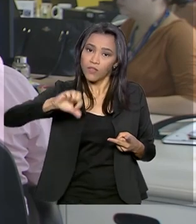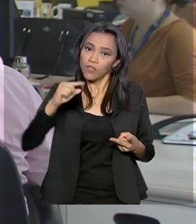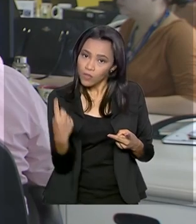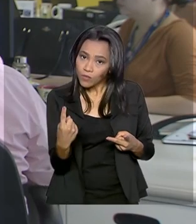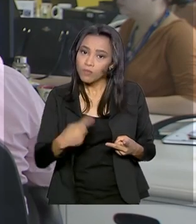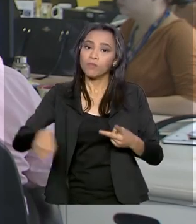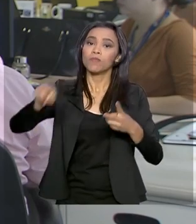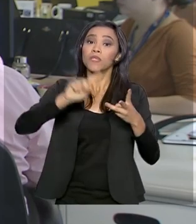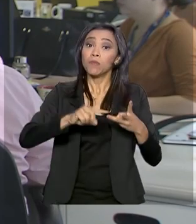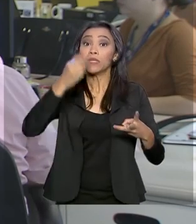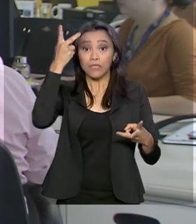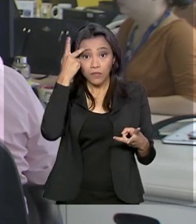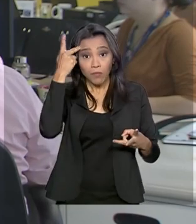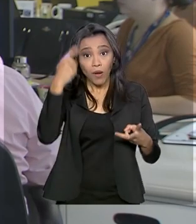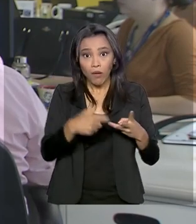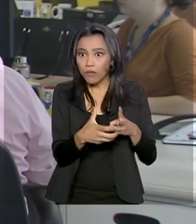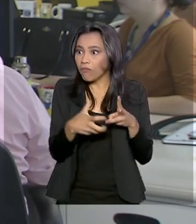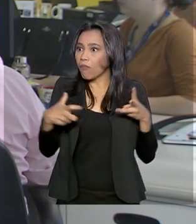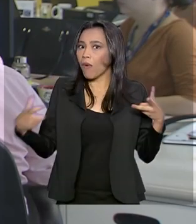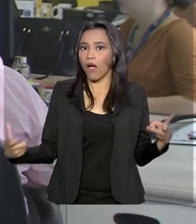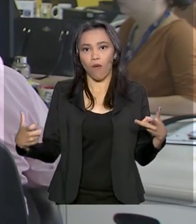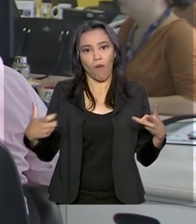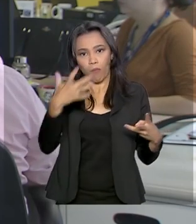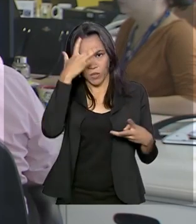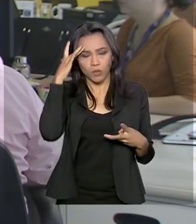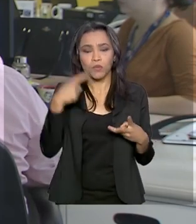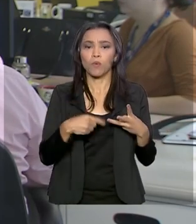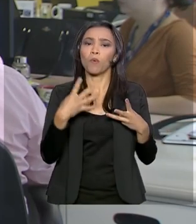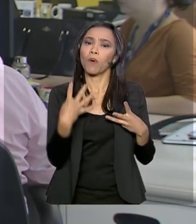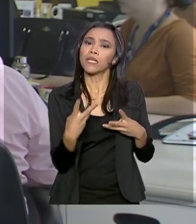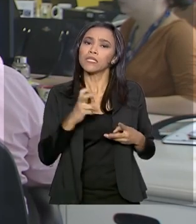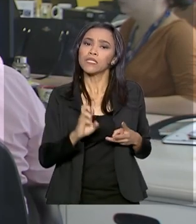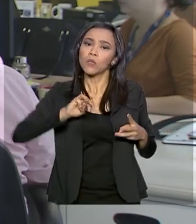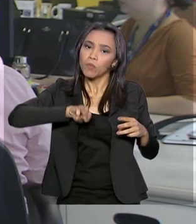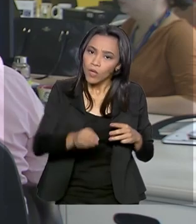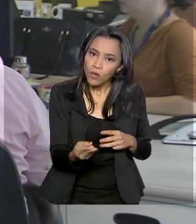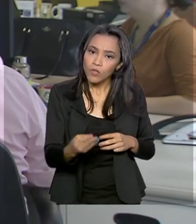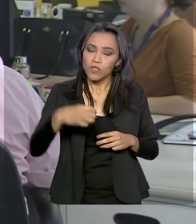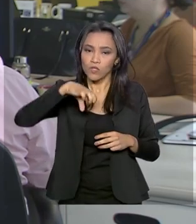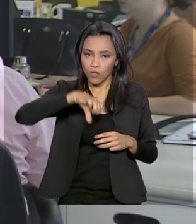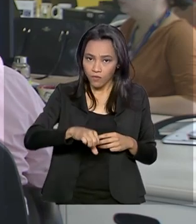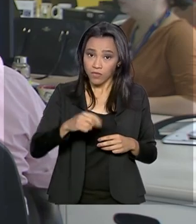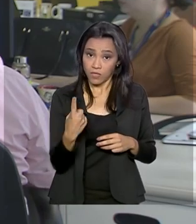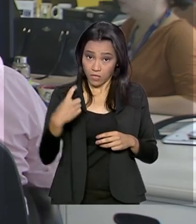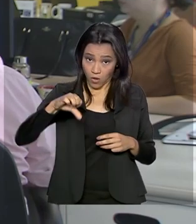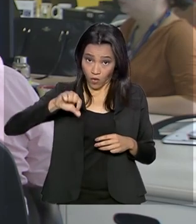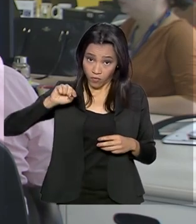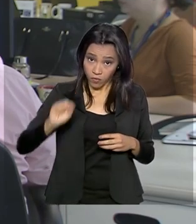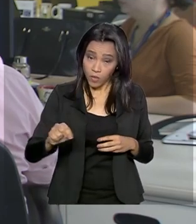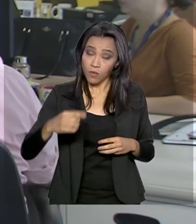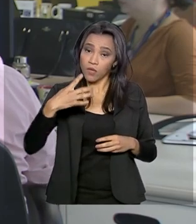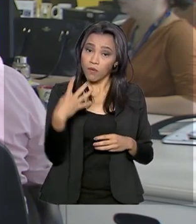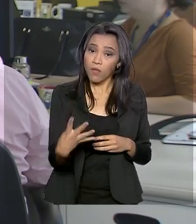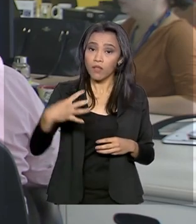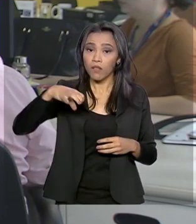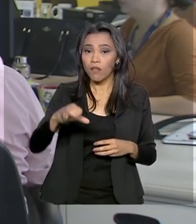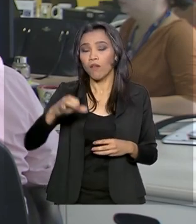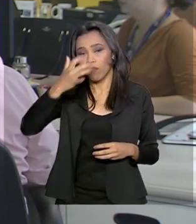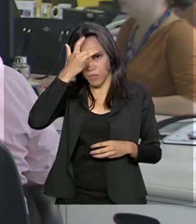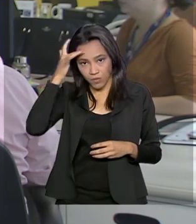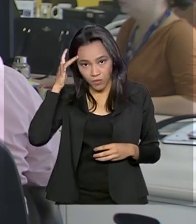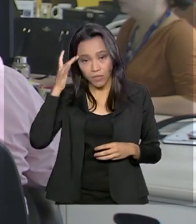e São Paulo, que é o que tem a maior população, com 45.919.049 pessoas.